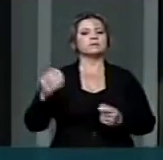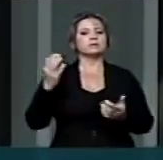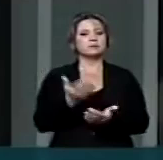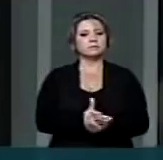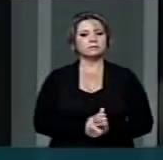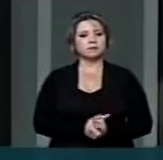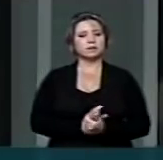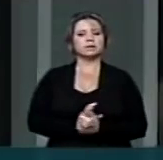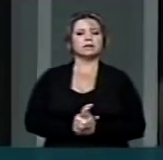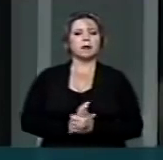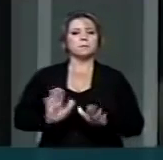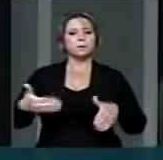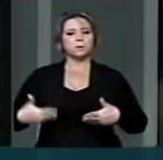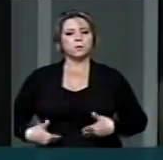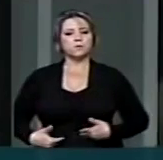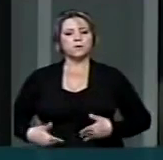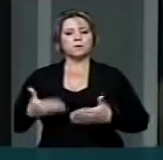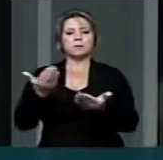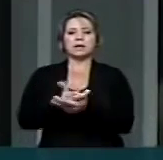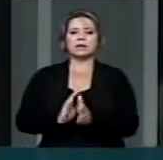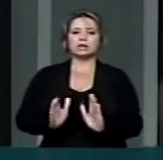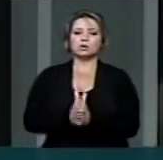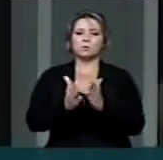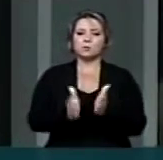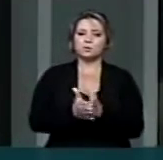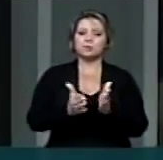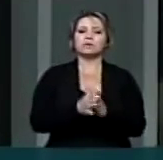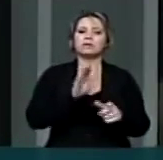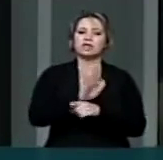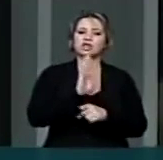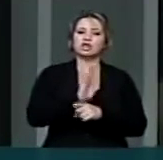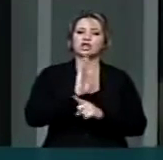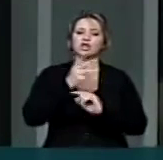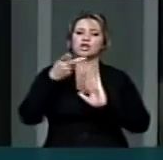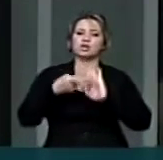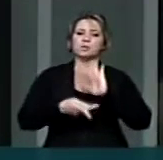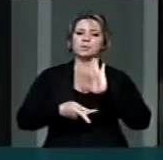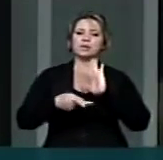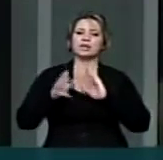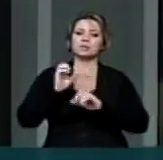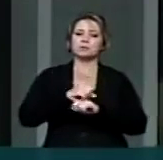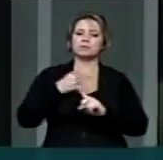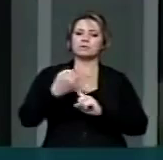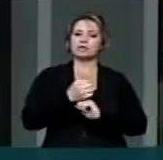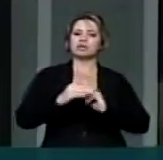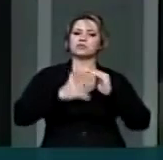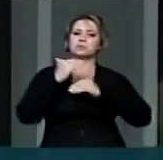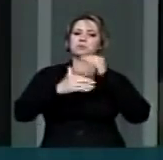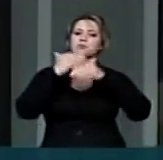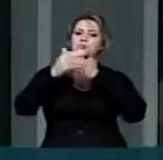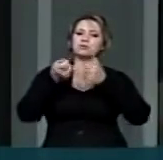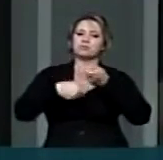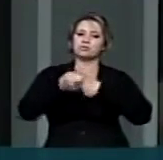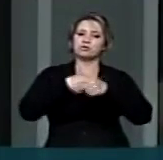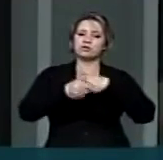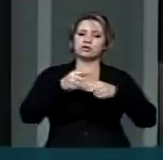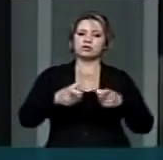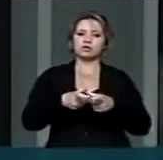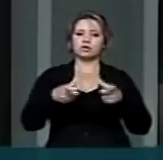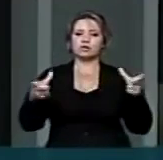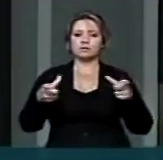da fome, da miséria, dos programas sociais, do crescimento econômico. O Brasil, do